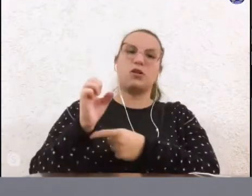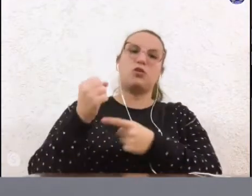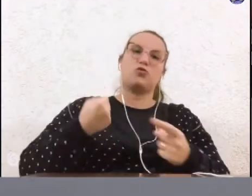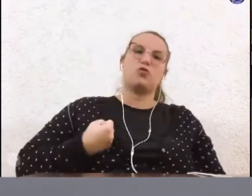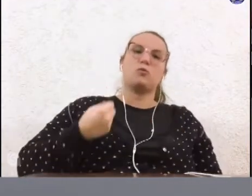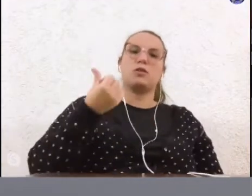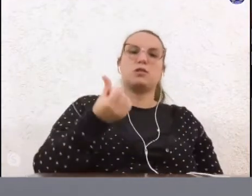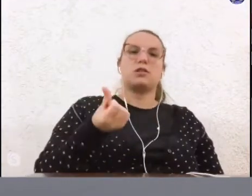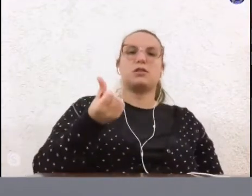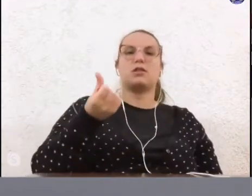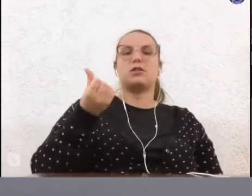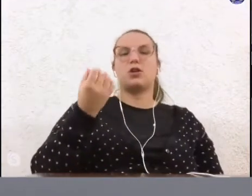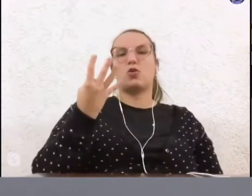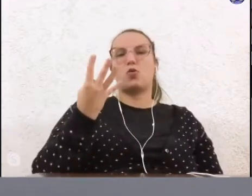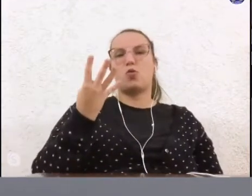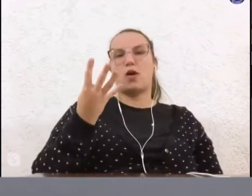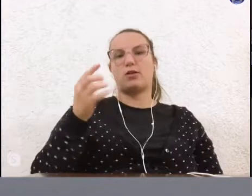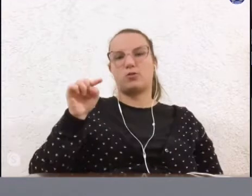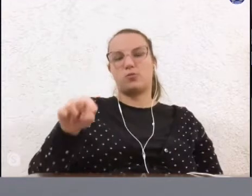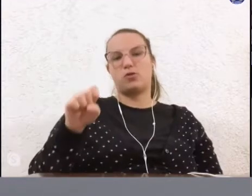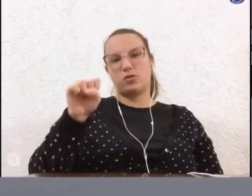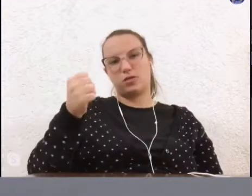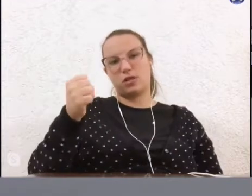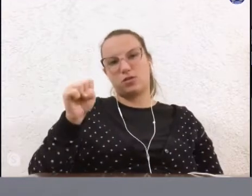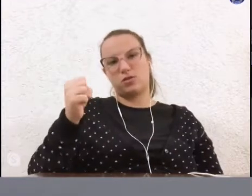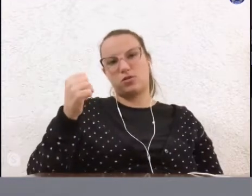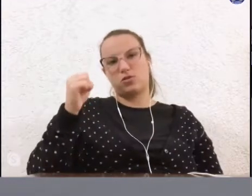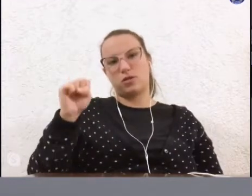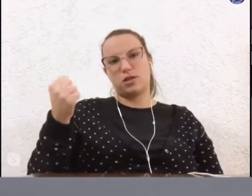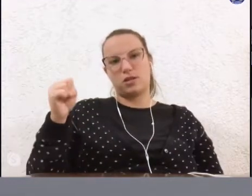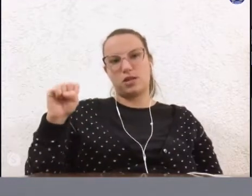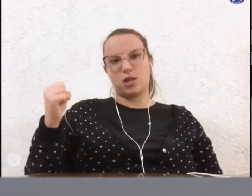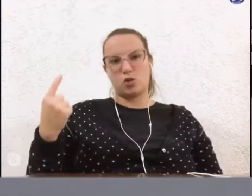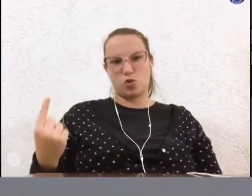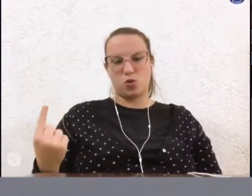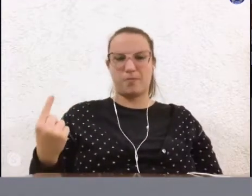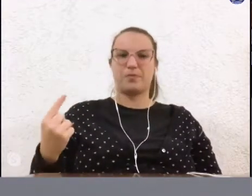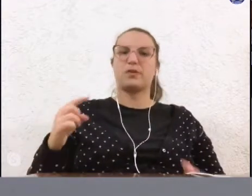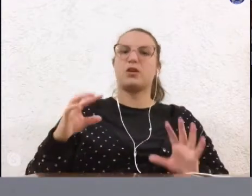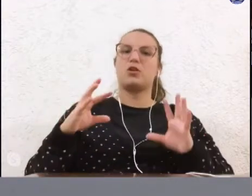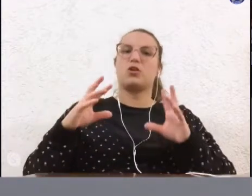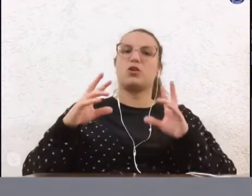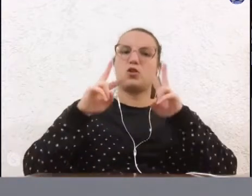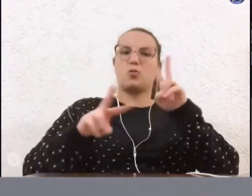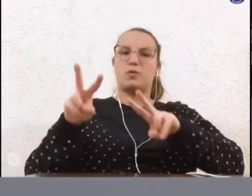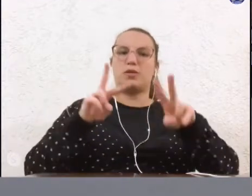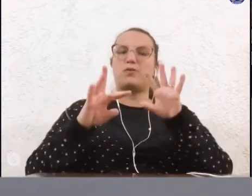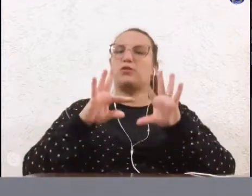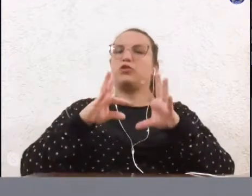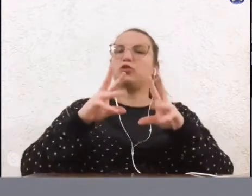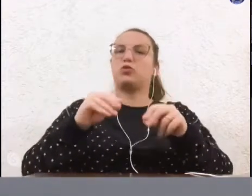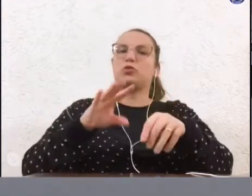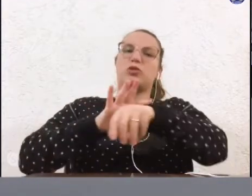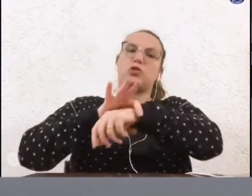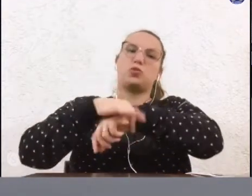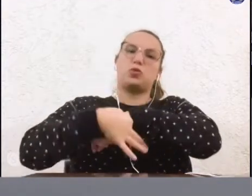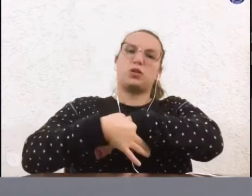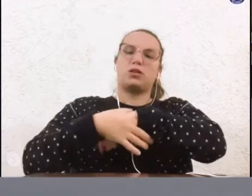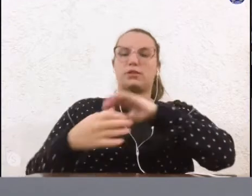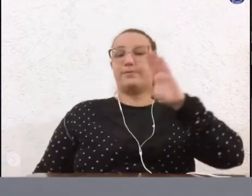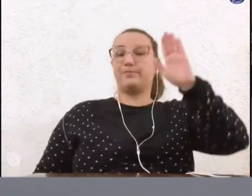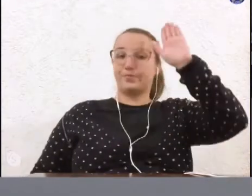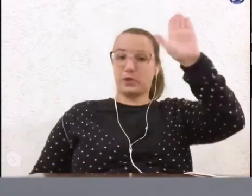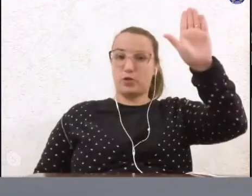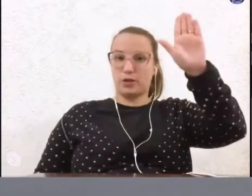.881 e observando todas as medidas de segurança. Questão de ordem, senhor presidente?